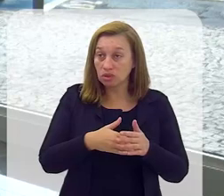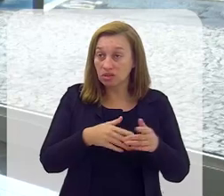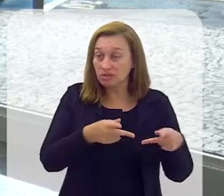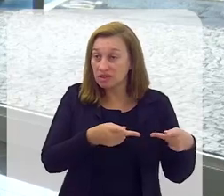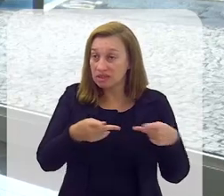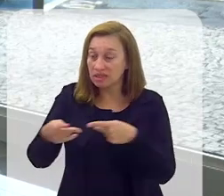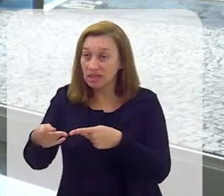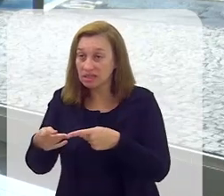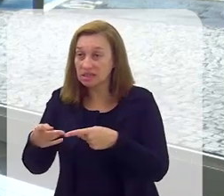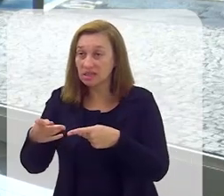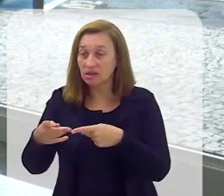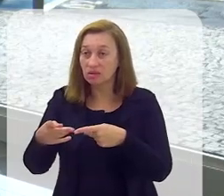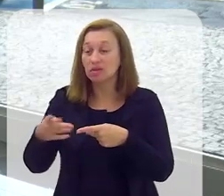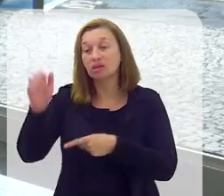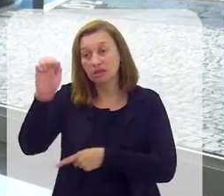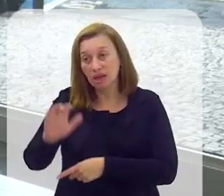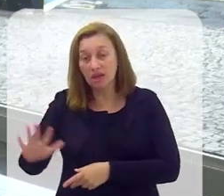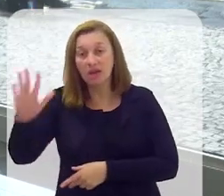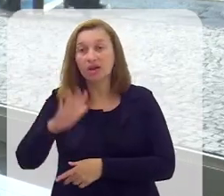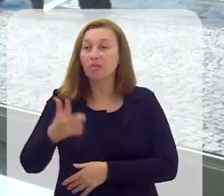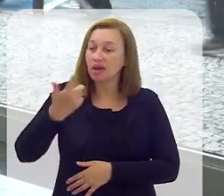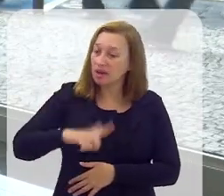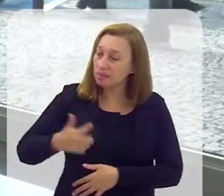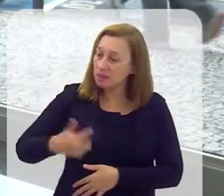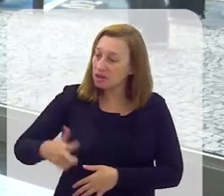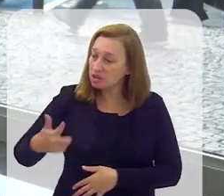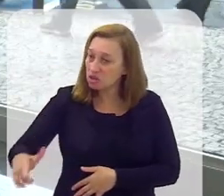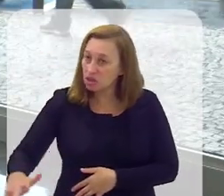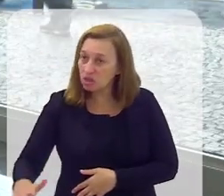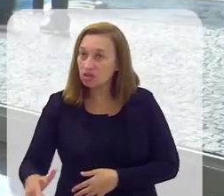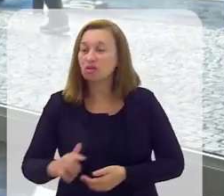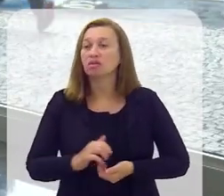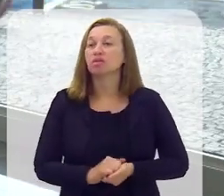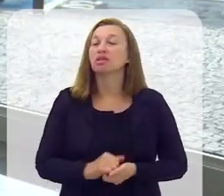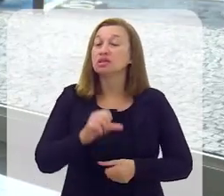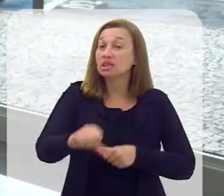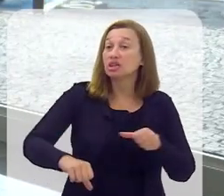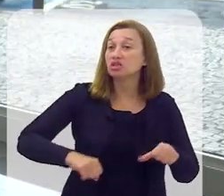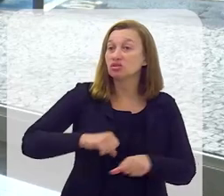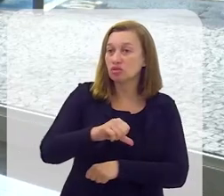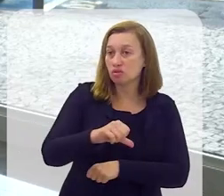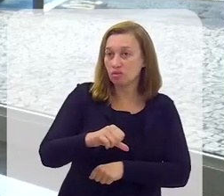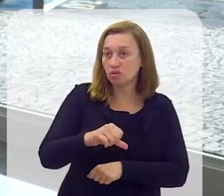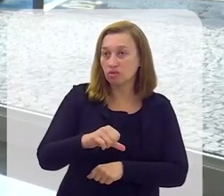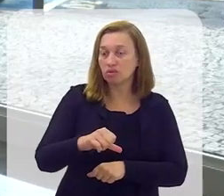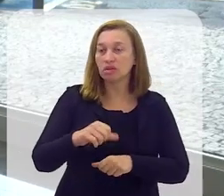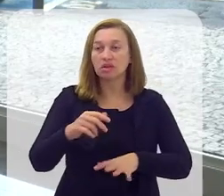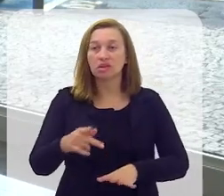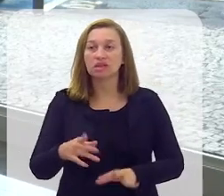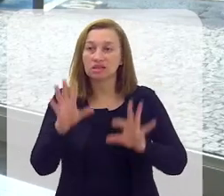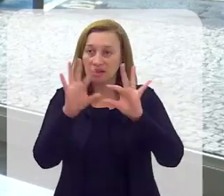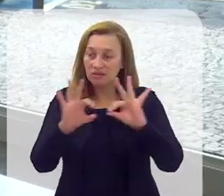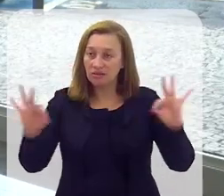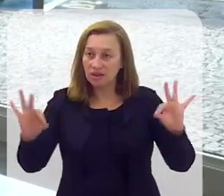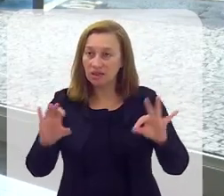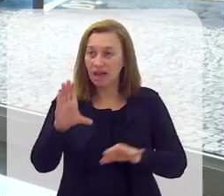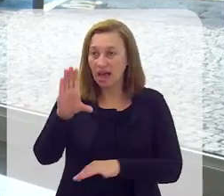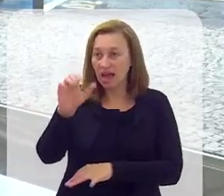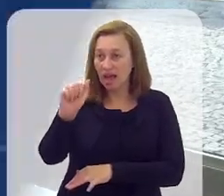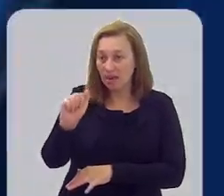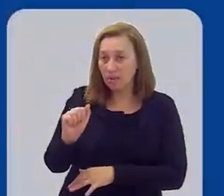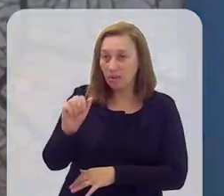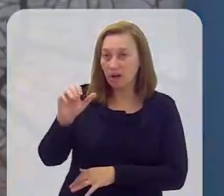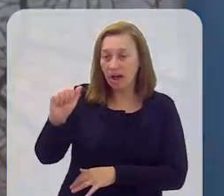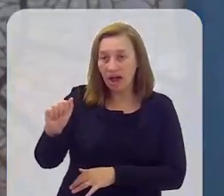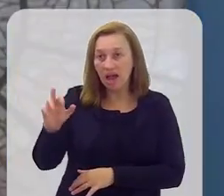do cabo a Rabá, começando a se repetir, o povo automaticamente transformou nessa expressão de cabo a